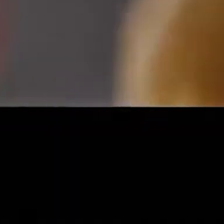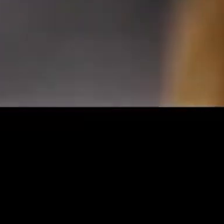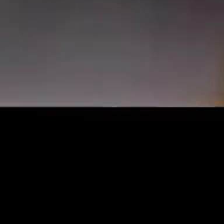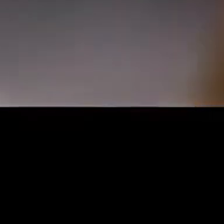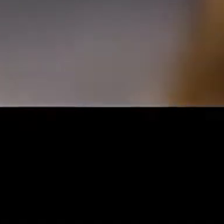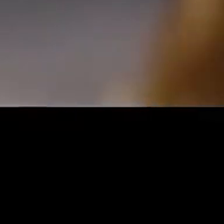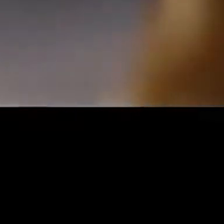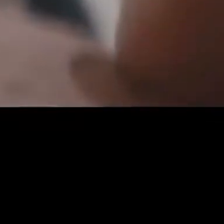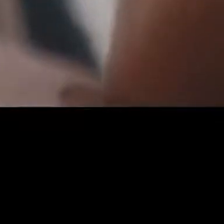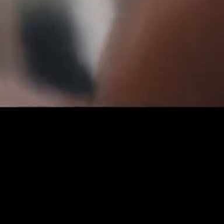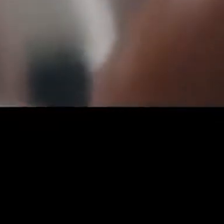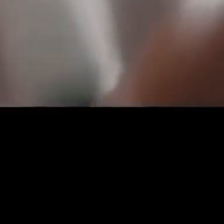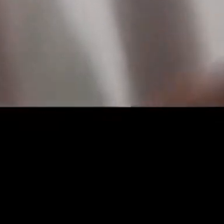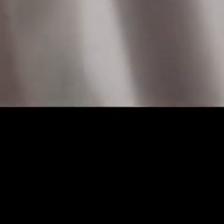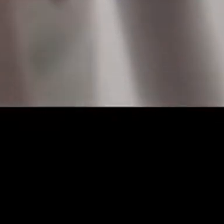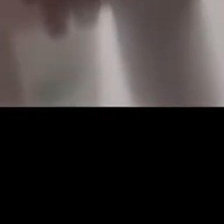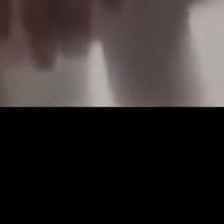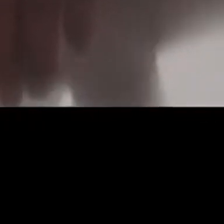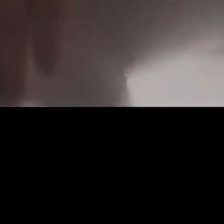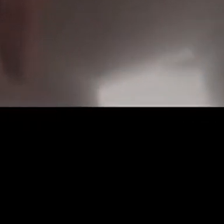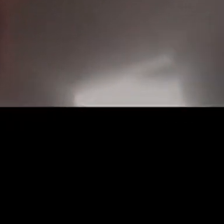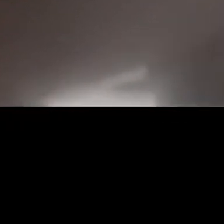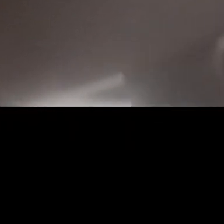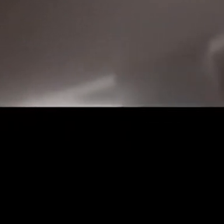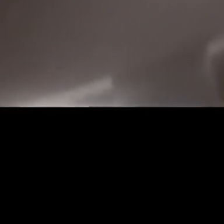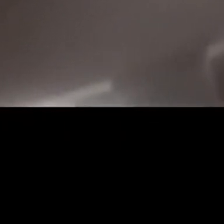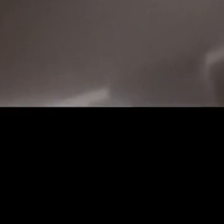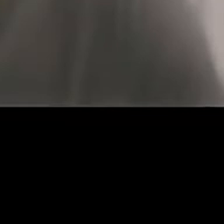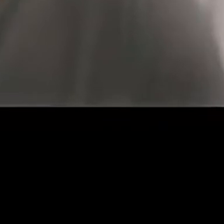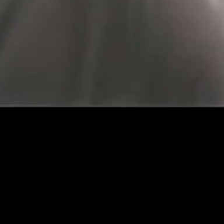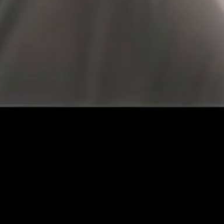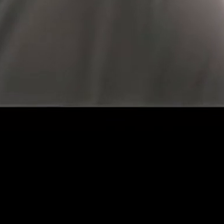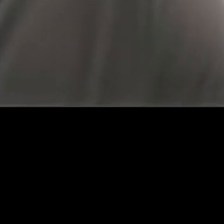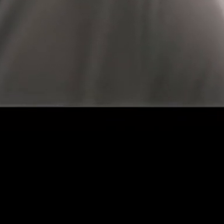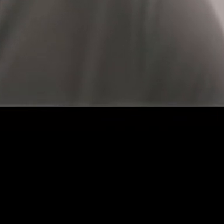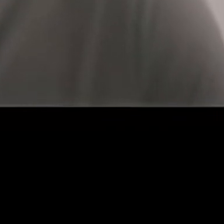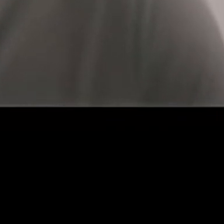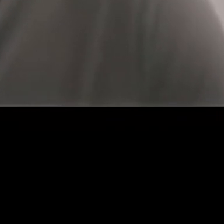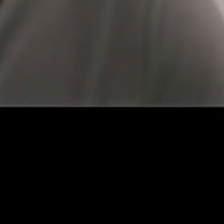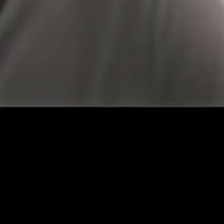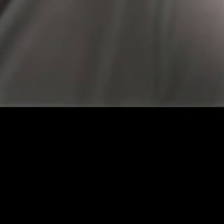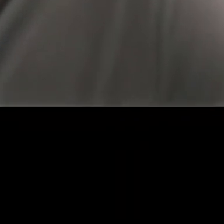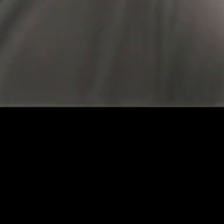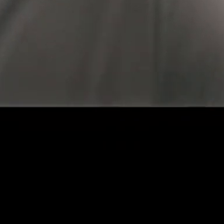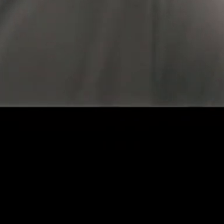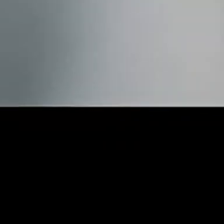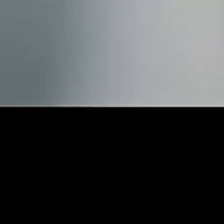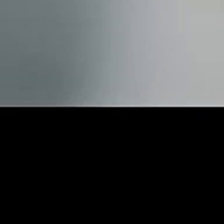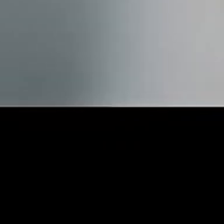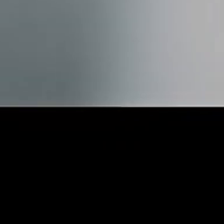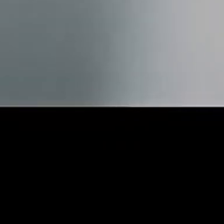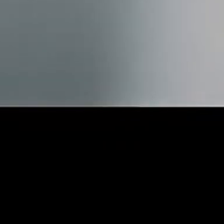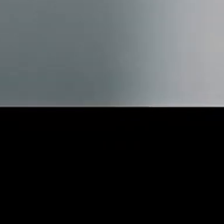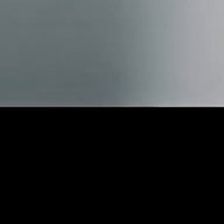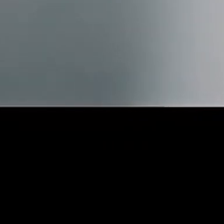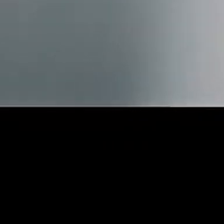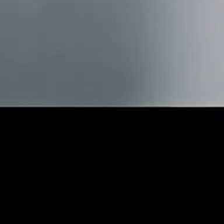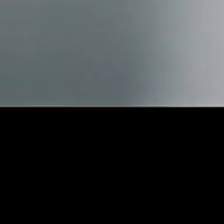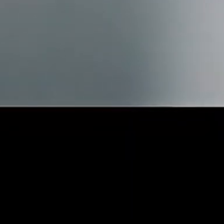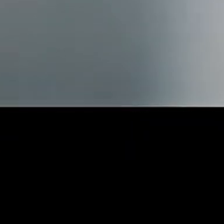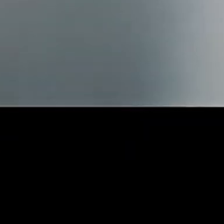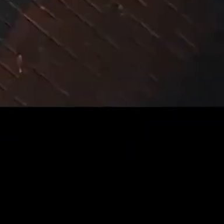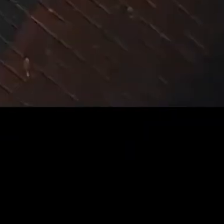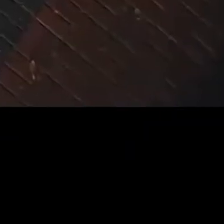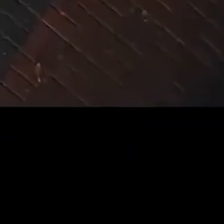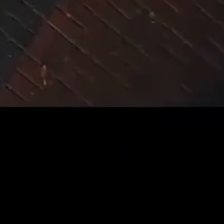medo de não conseguir estar presente quando esse momento chegasse. Queria te contar que por sua causa, eu pude viver tudo isso.